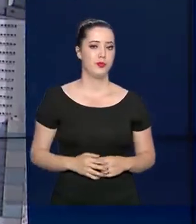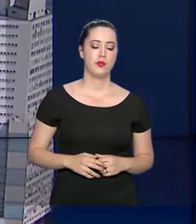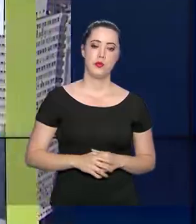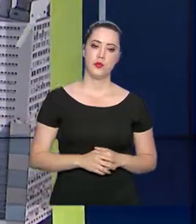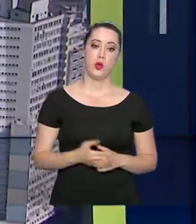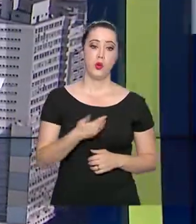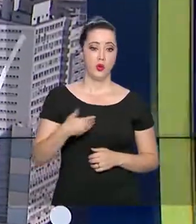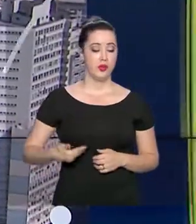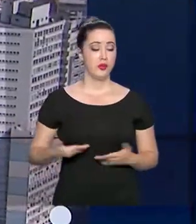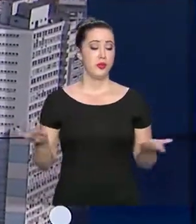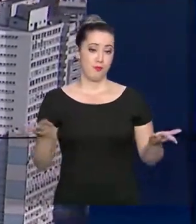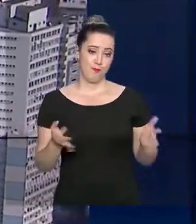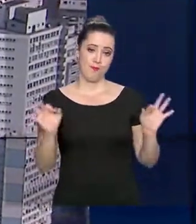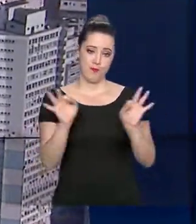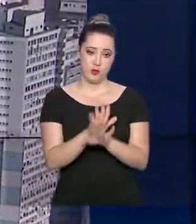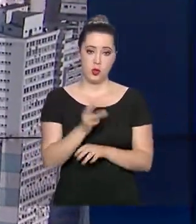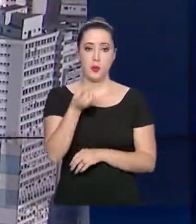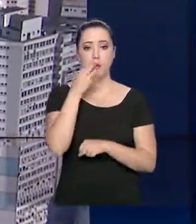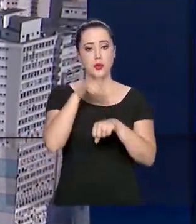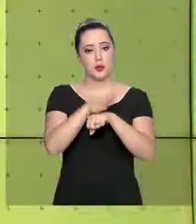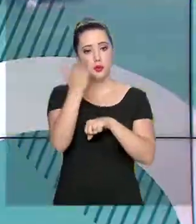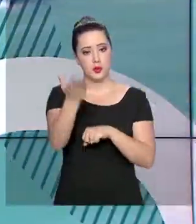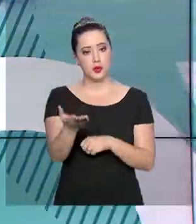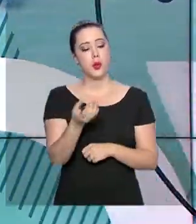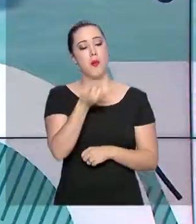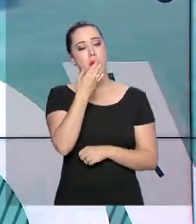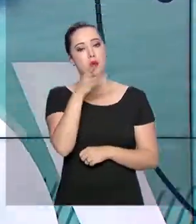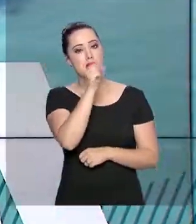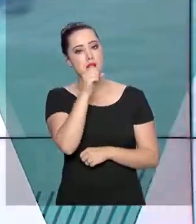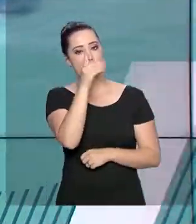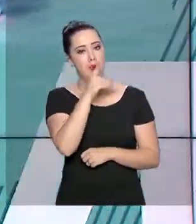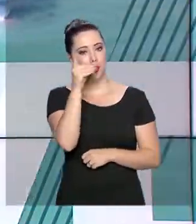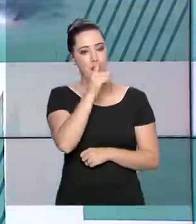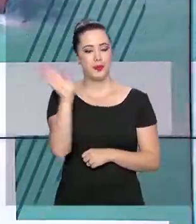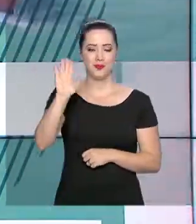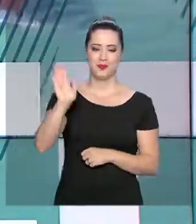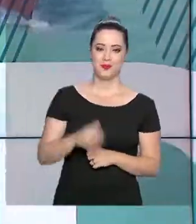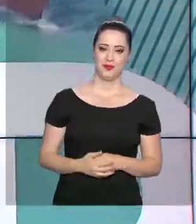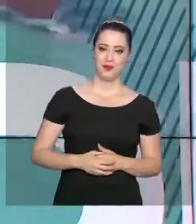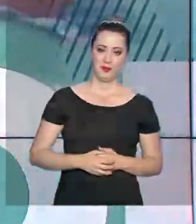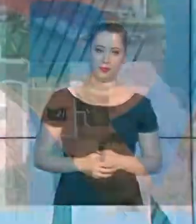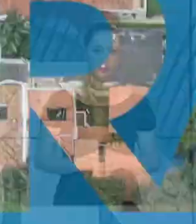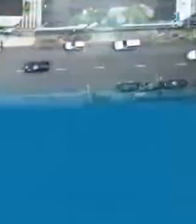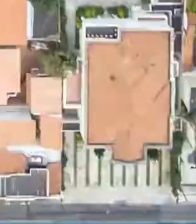E o governo agora termina aqui. Uma boa noite para você e um ótimo fim de semana. Até segunda.